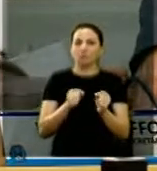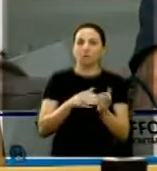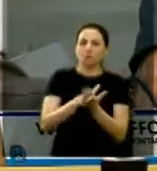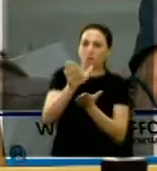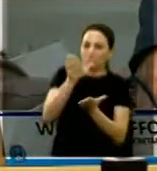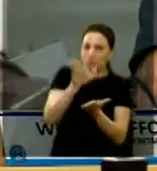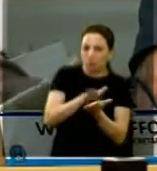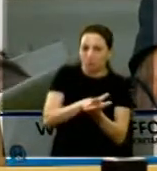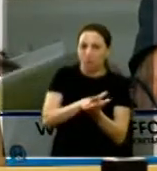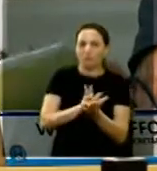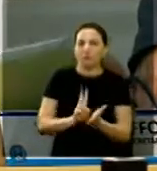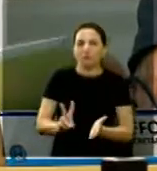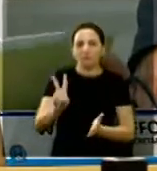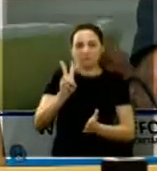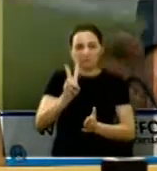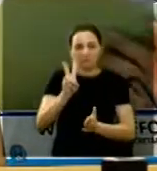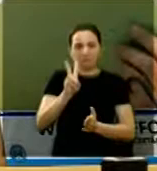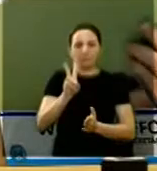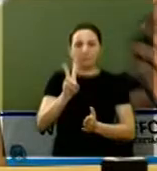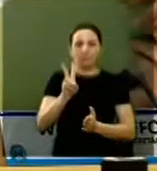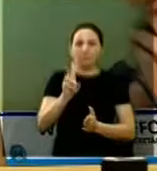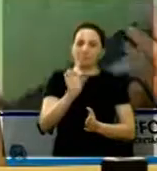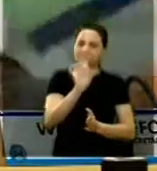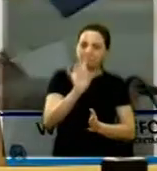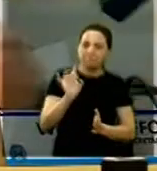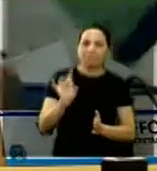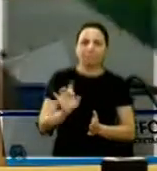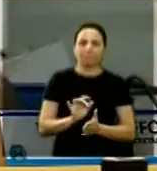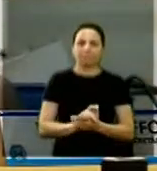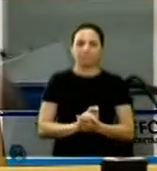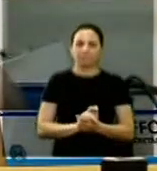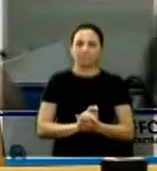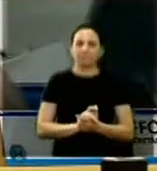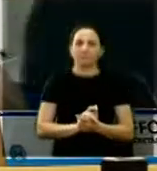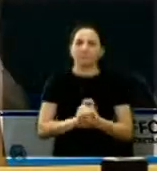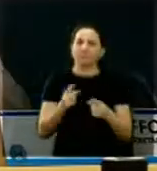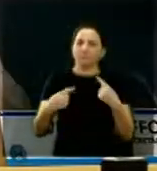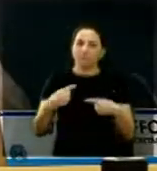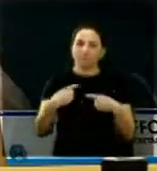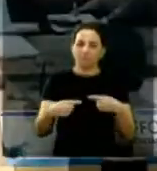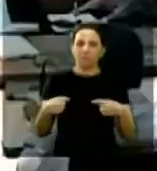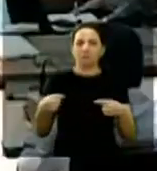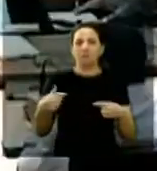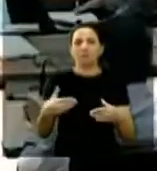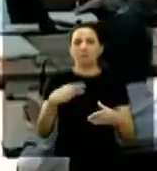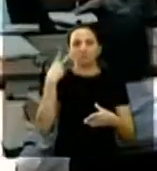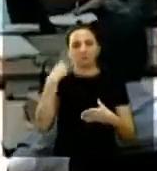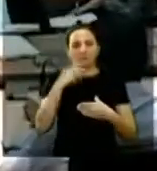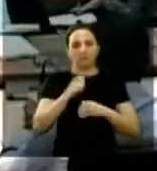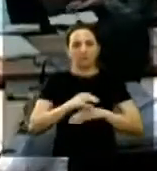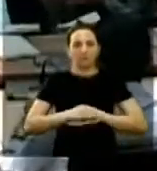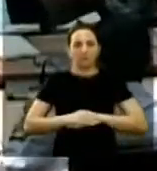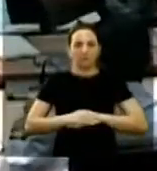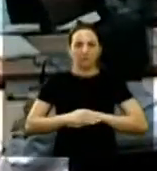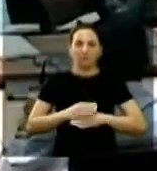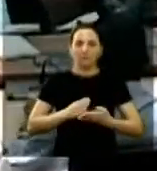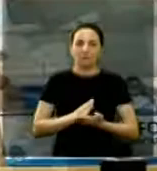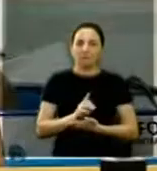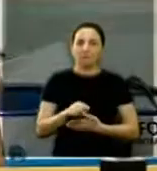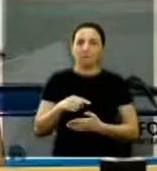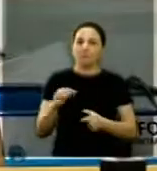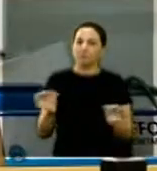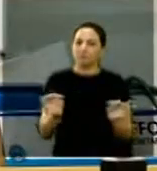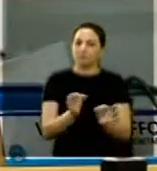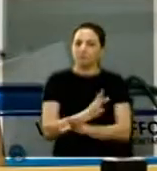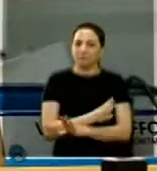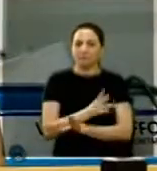de multa em valores que especificam. Em discussão, cerrada a discussão, se os vereadores estiverem de acordo, permaneçam como estão. Aprovado. Encerrados